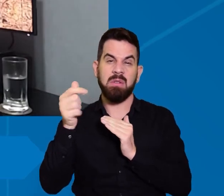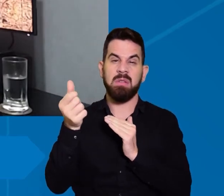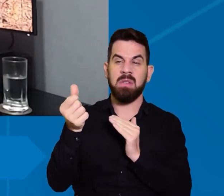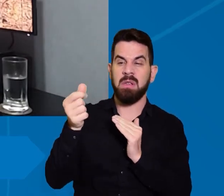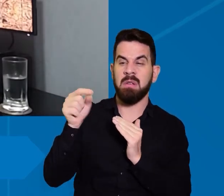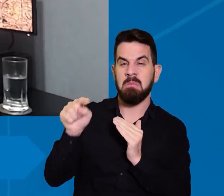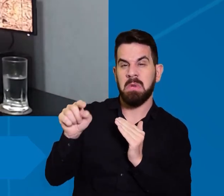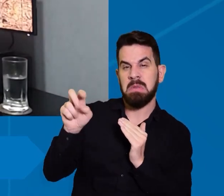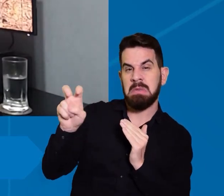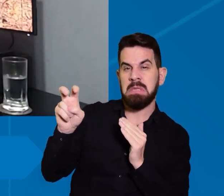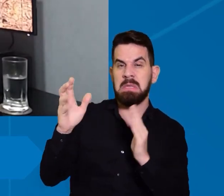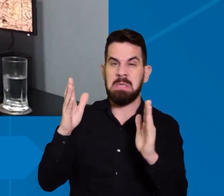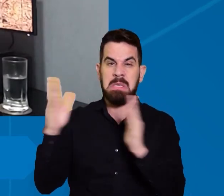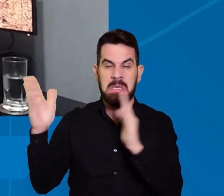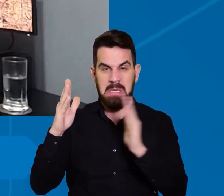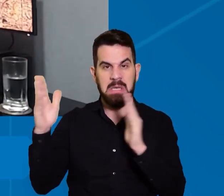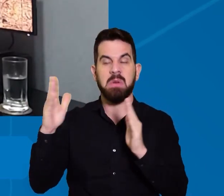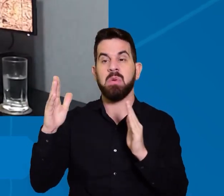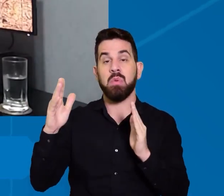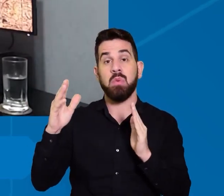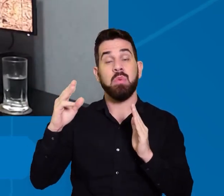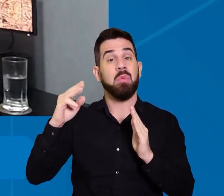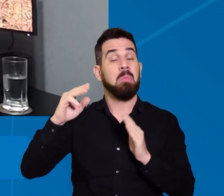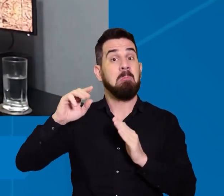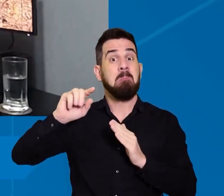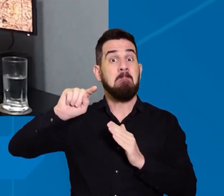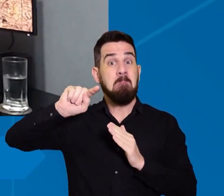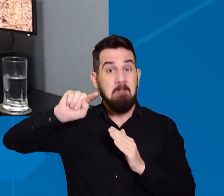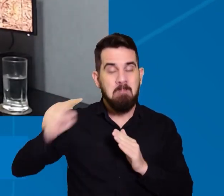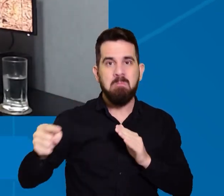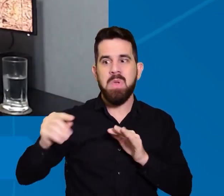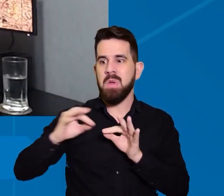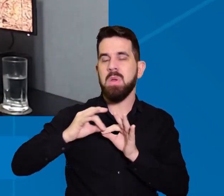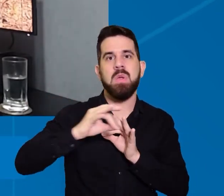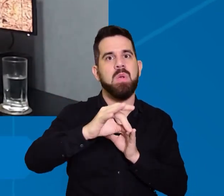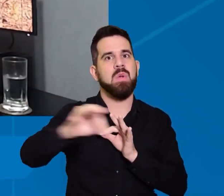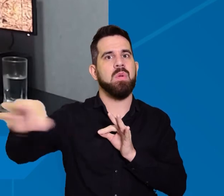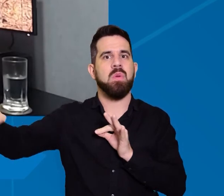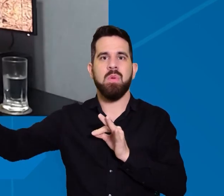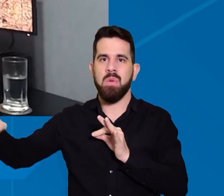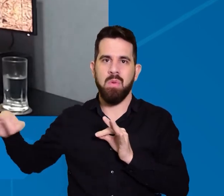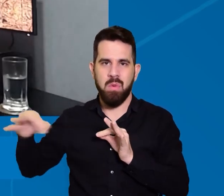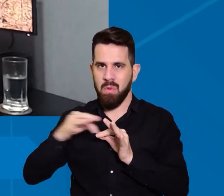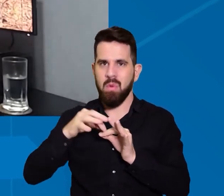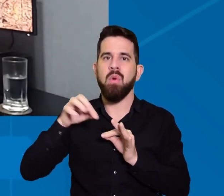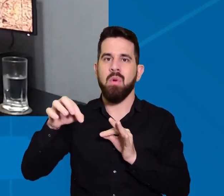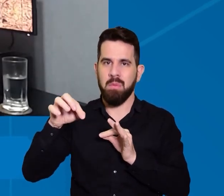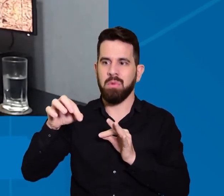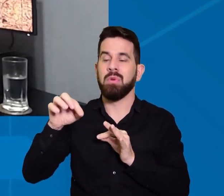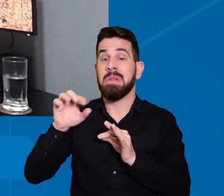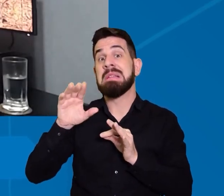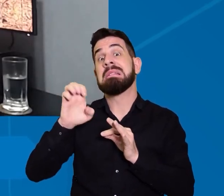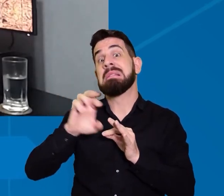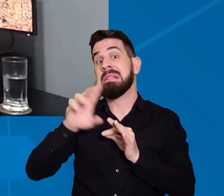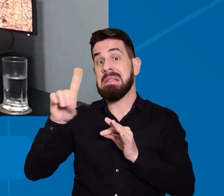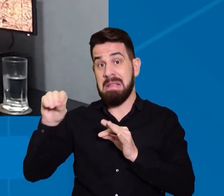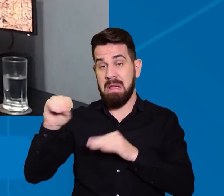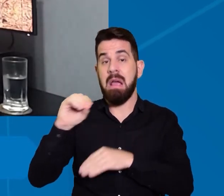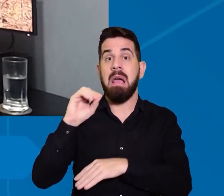quadrados oscilando entre os anos às vezes a gente tem uma queda às vezes uma ligeira alta mas também é importante